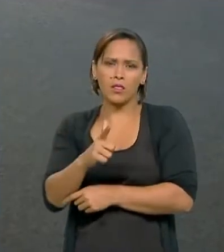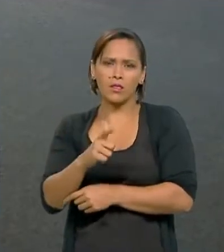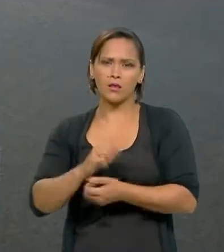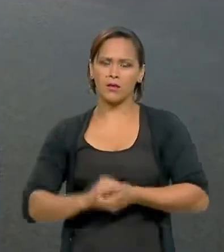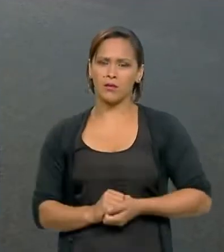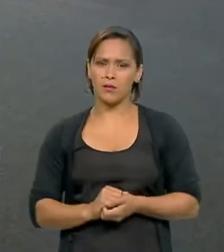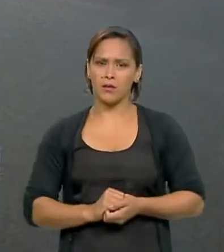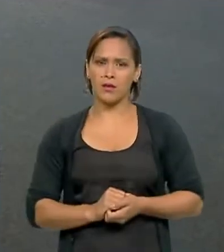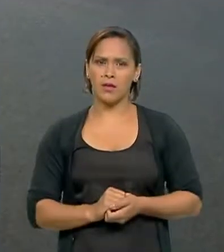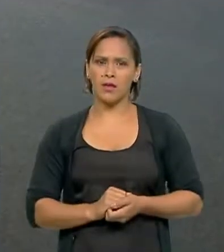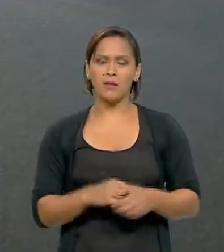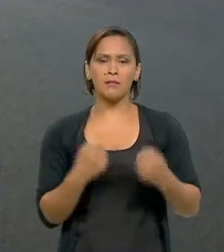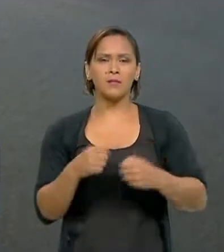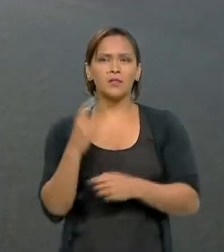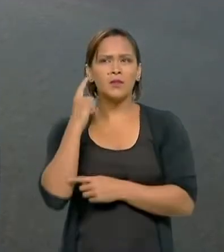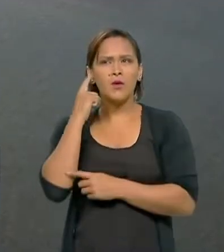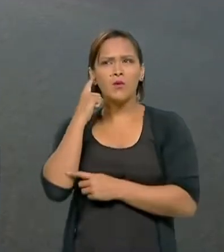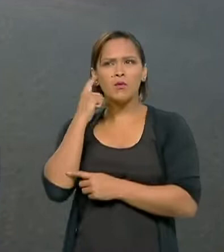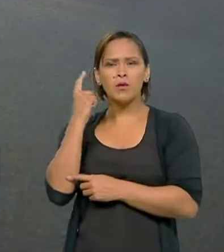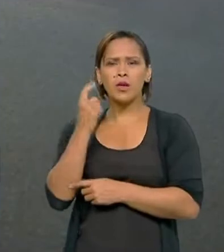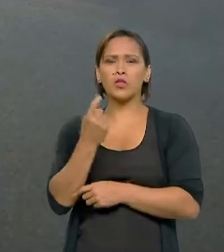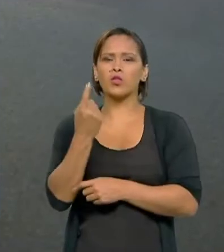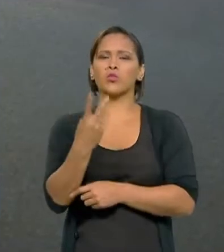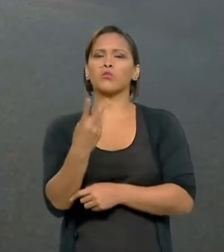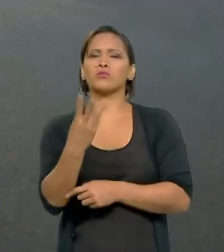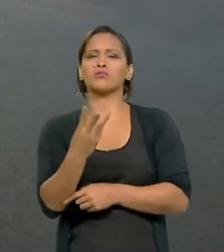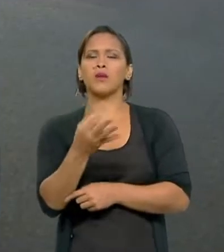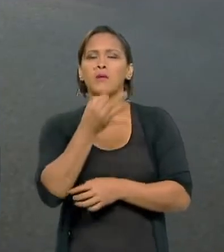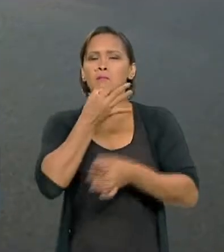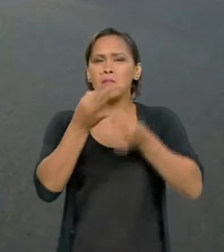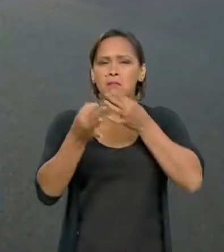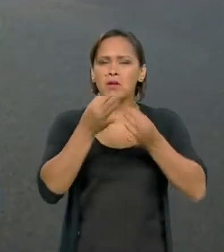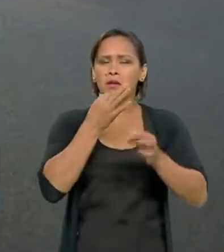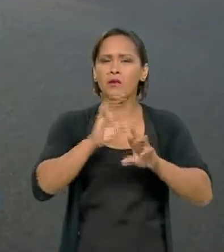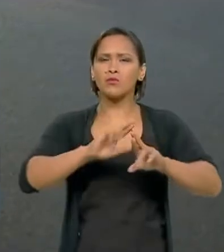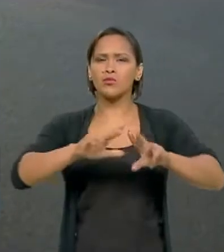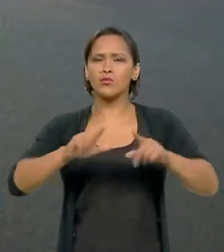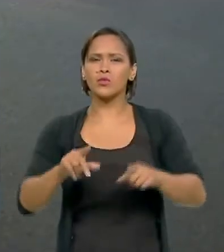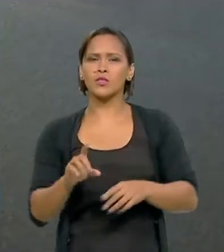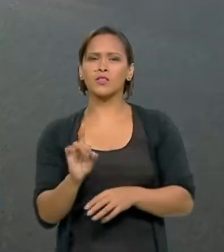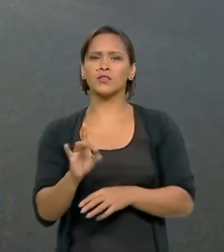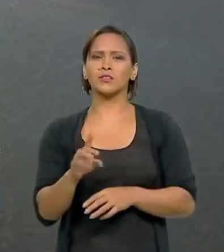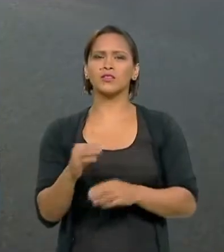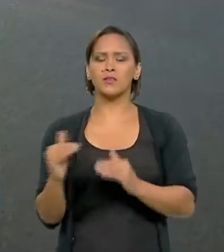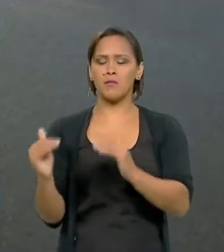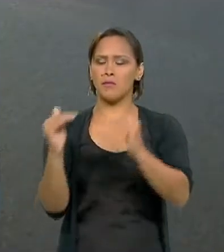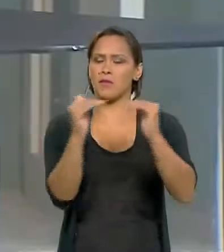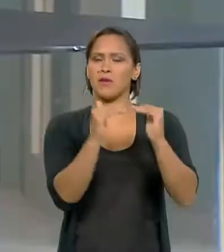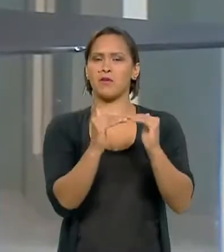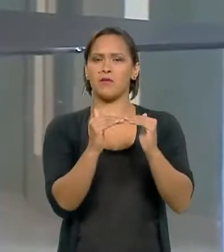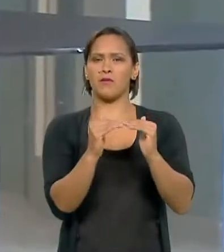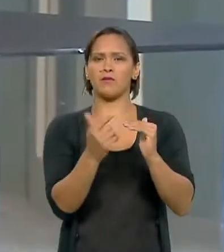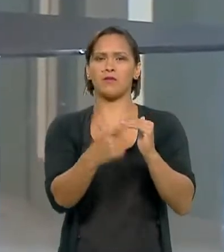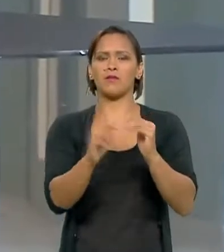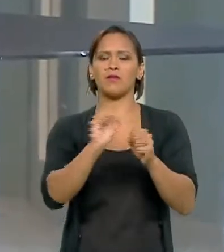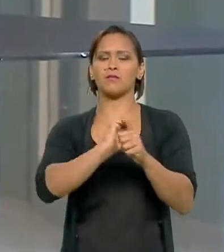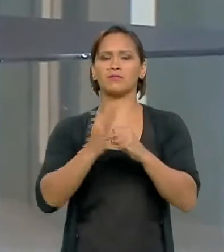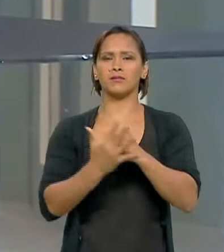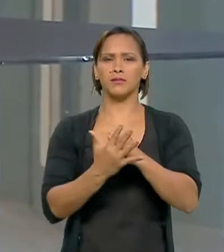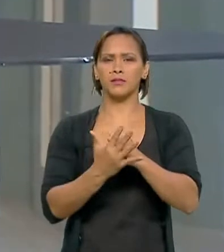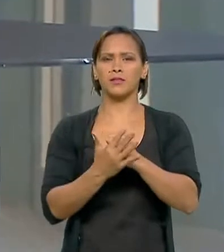A gente não escuta duas, três opiniões que sejam coincidentes em relação à pandemia.